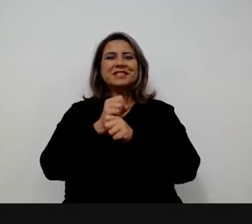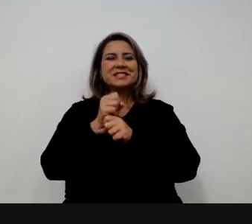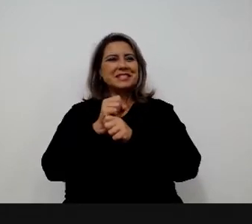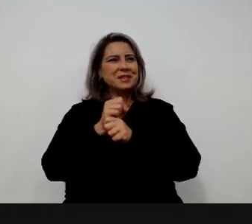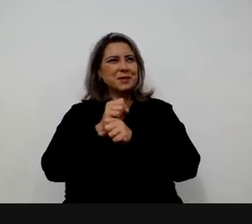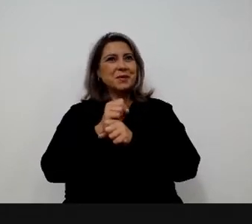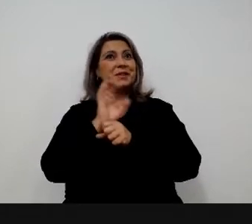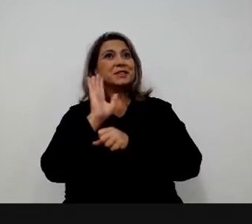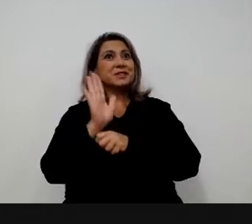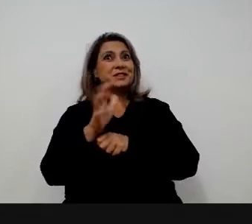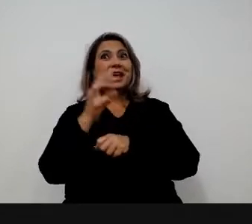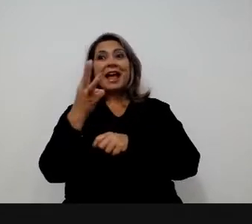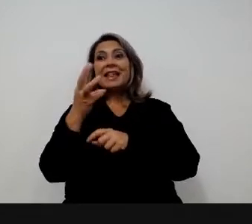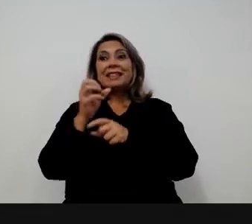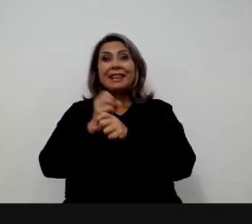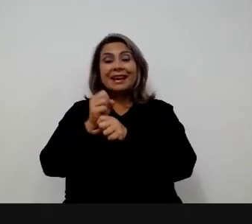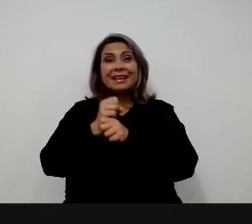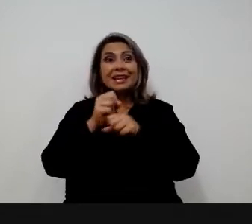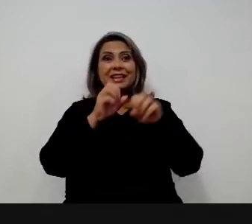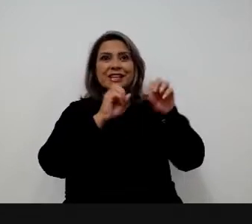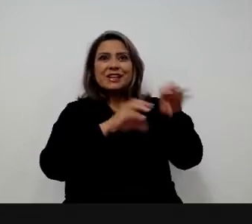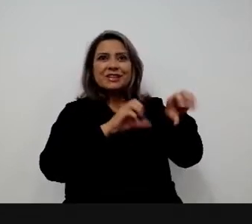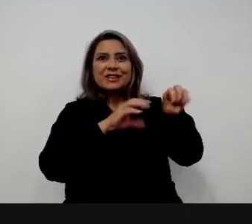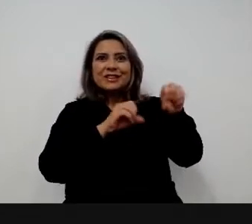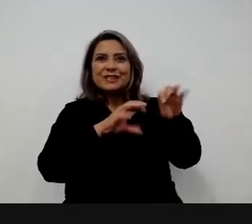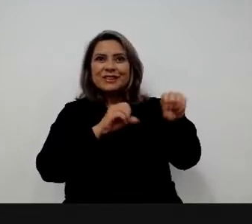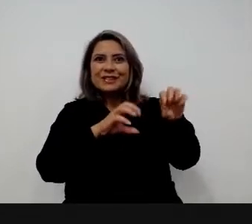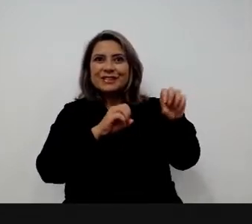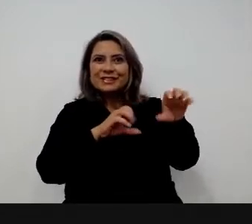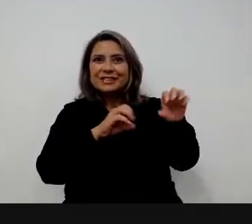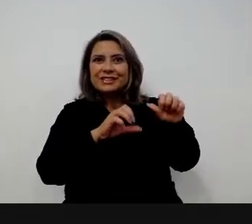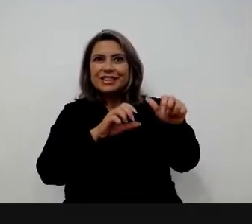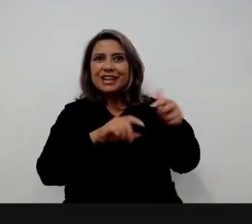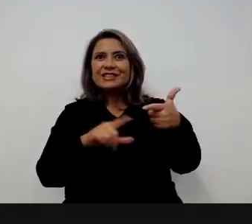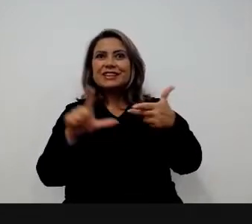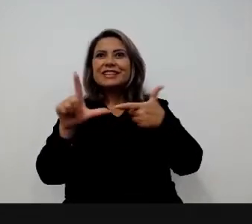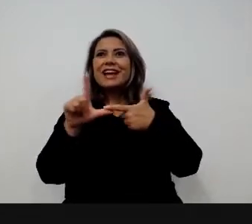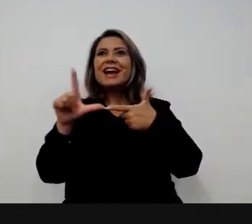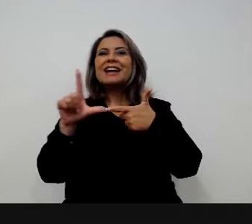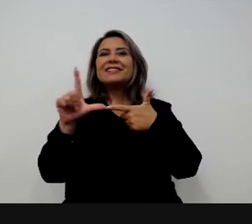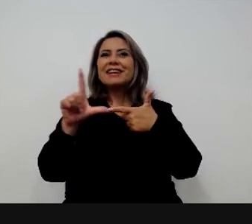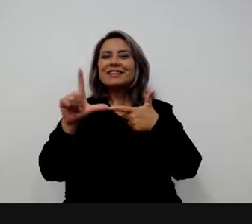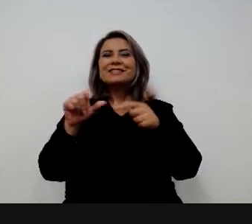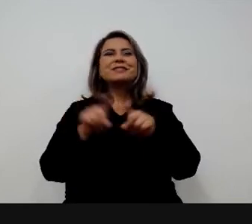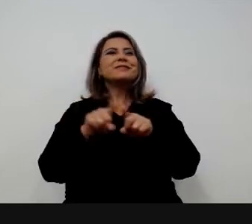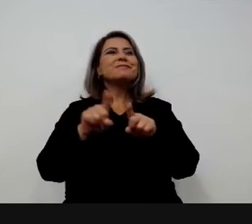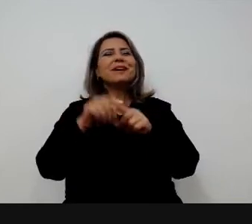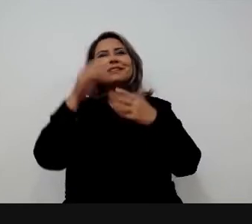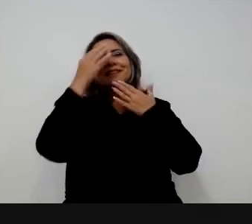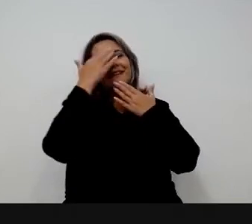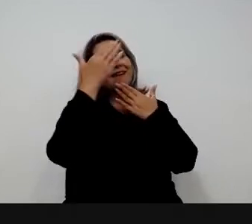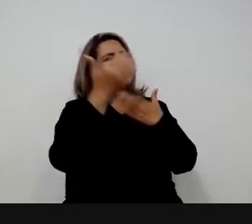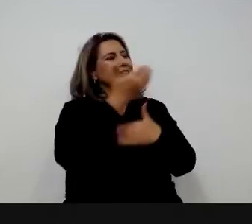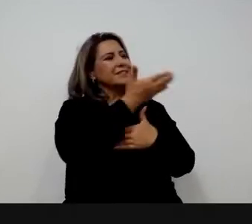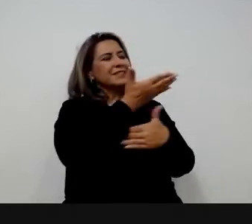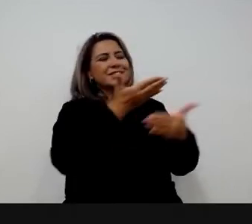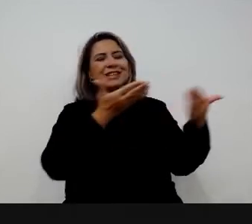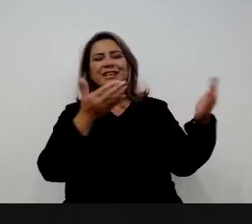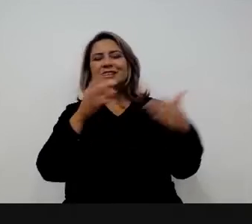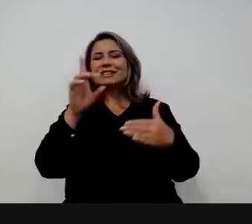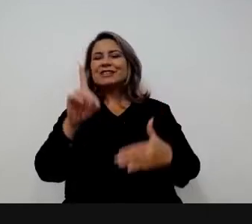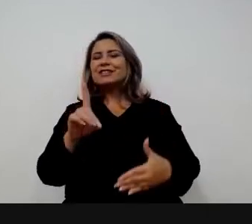educação legislativa. Obrigado, Maíra. Agradecer também os diretores aqui da mesa,